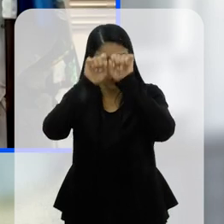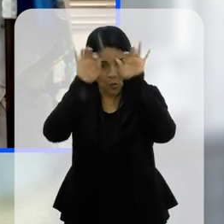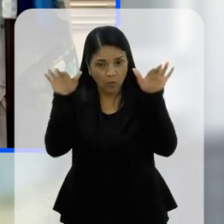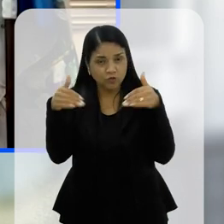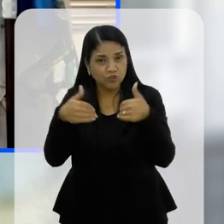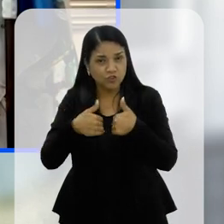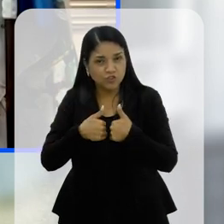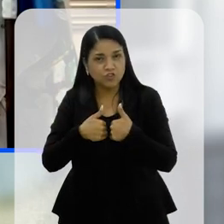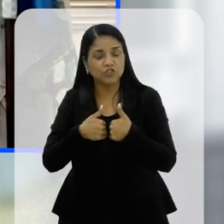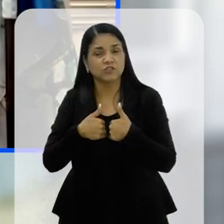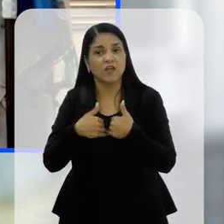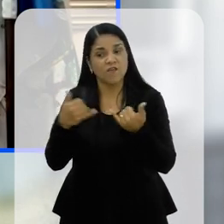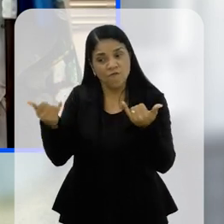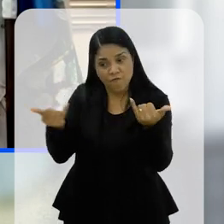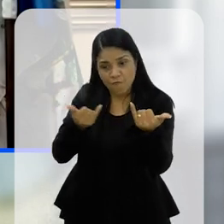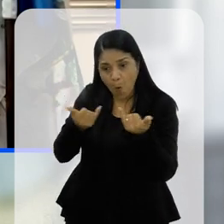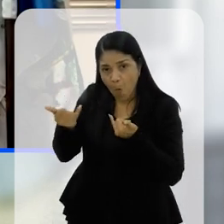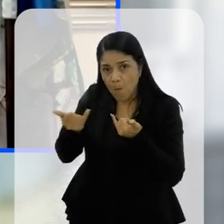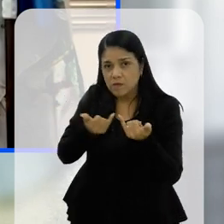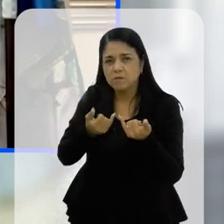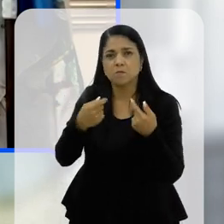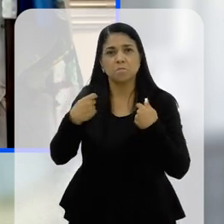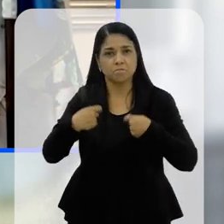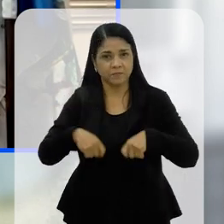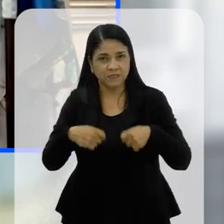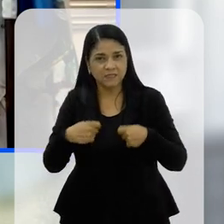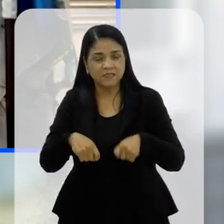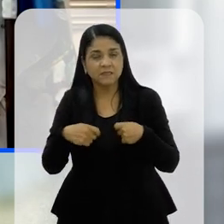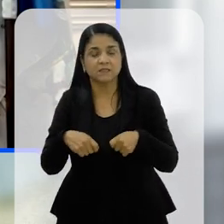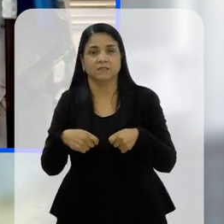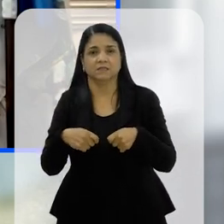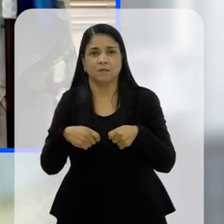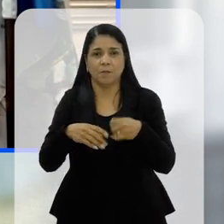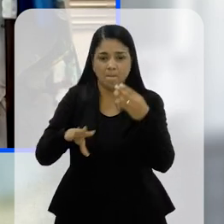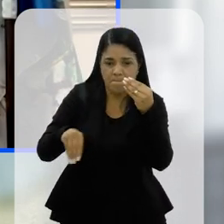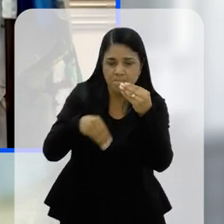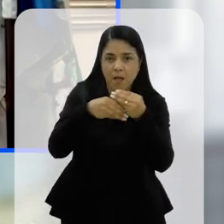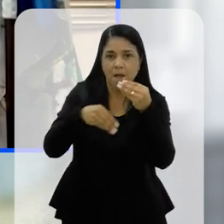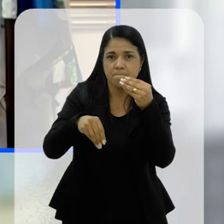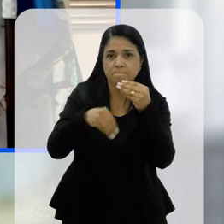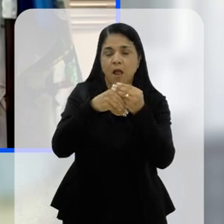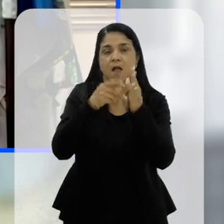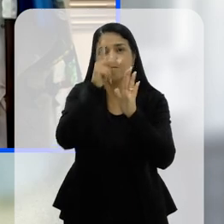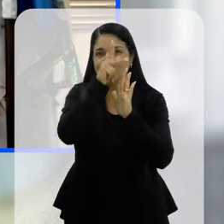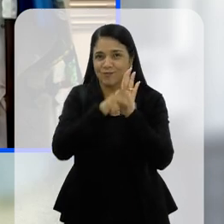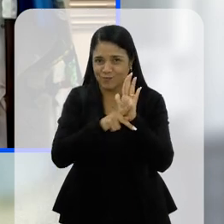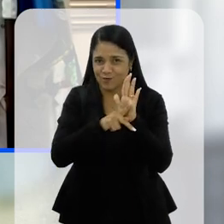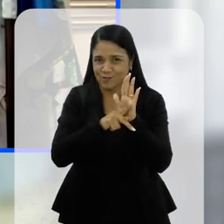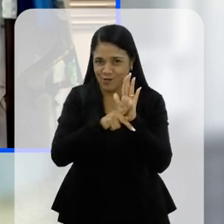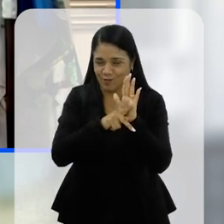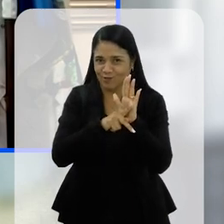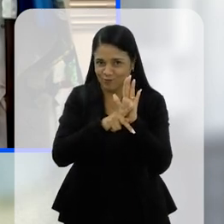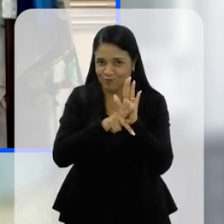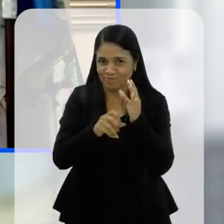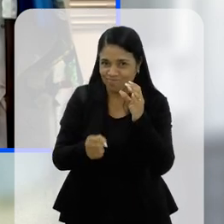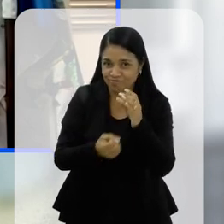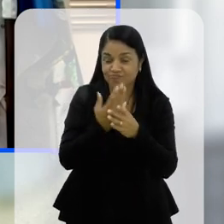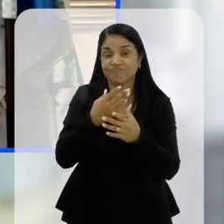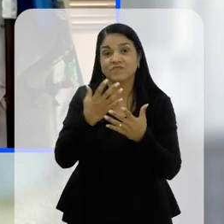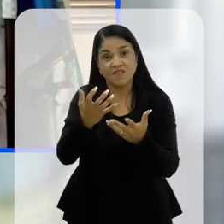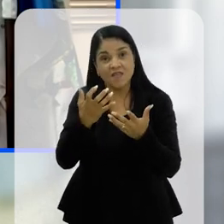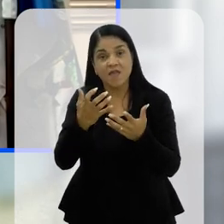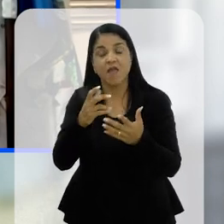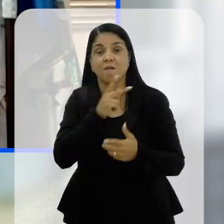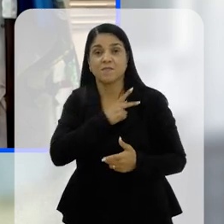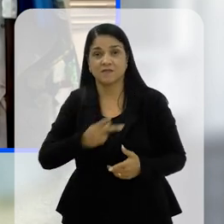autistas, né? Que realmente a gente precisa disso. É mais informação. Quanto mais informação, melhor. E é isso que o